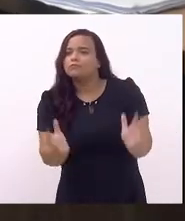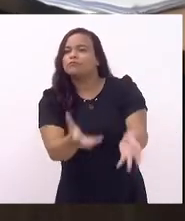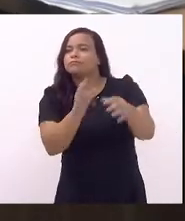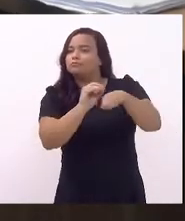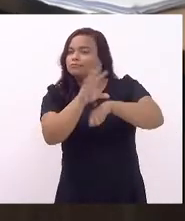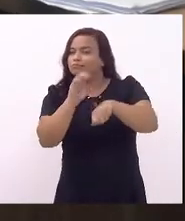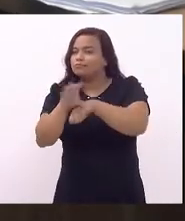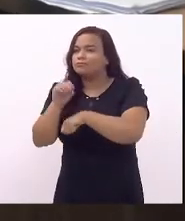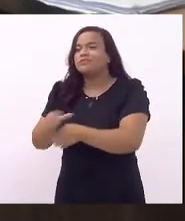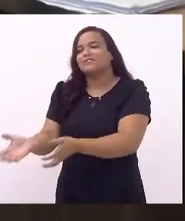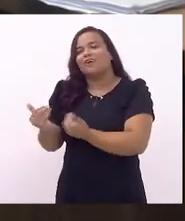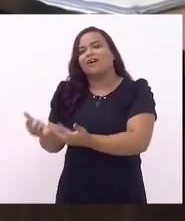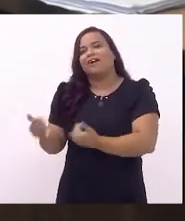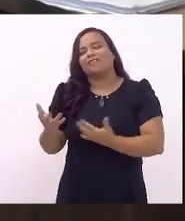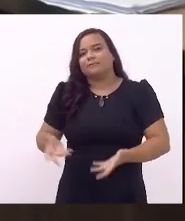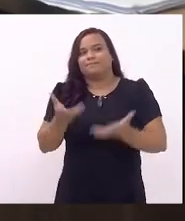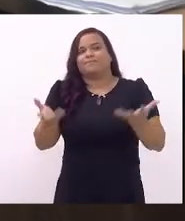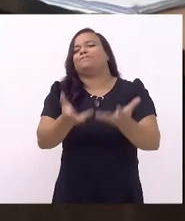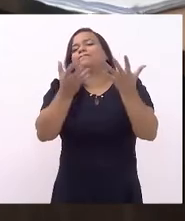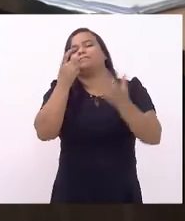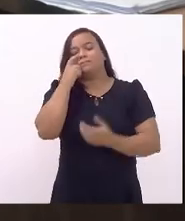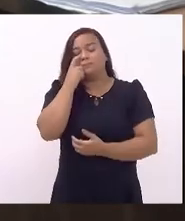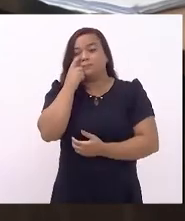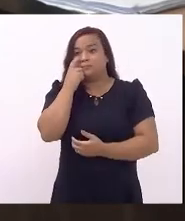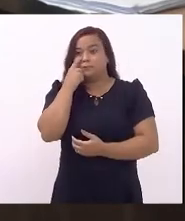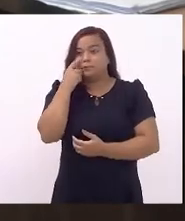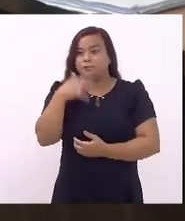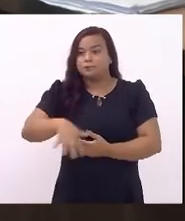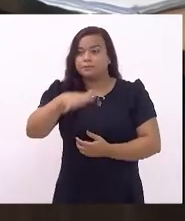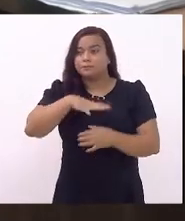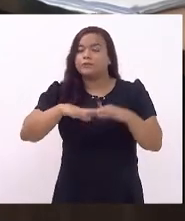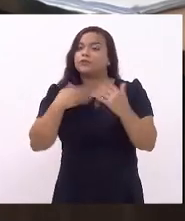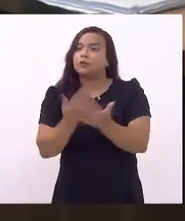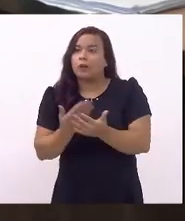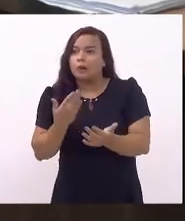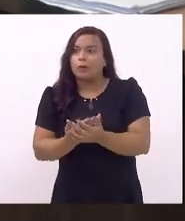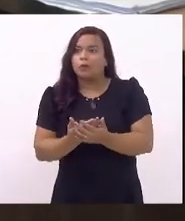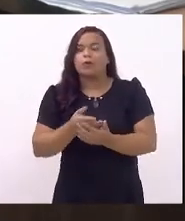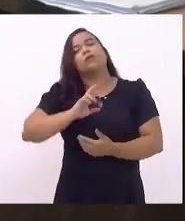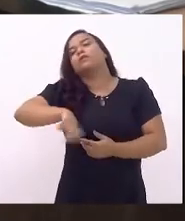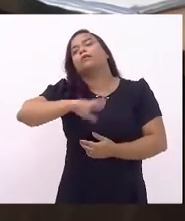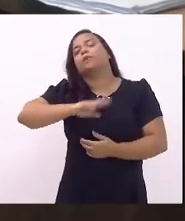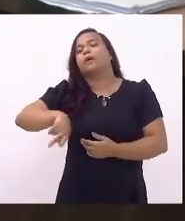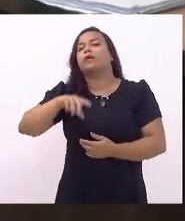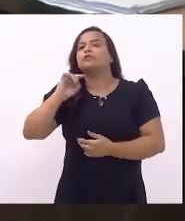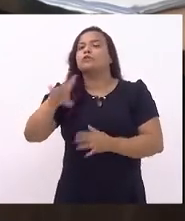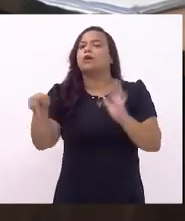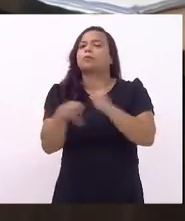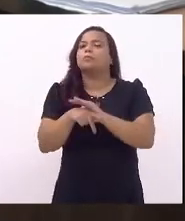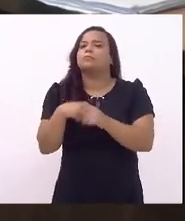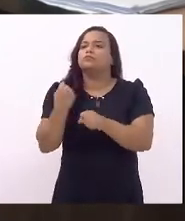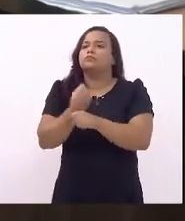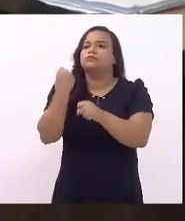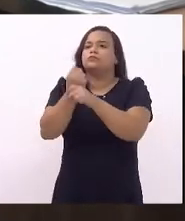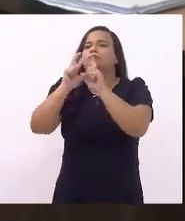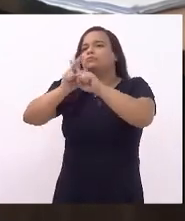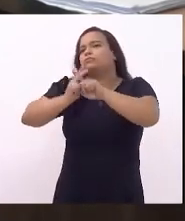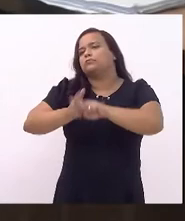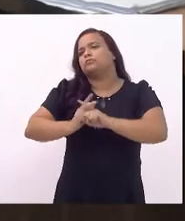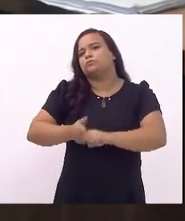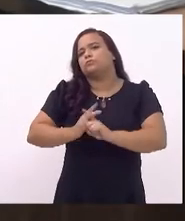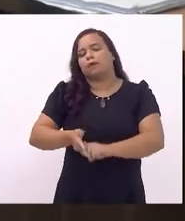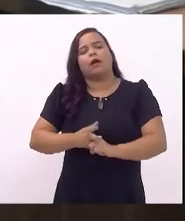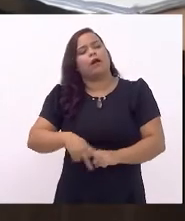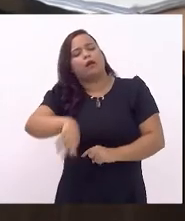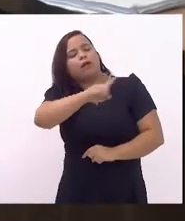a nossa juventude, ali o espaço da escola não tem que ser um espaço de reforma, senhor presidente, e adequação dos nossos